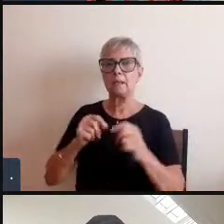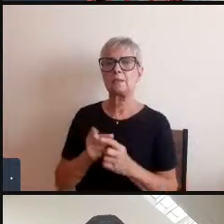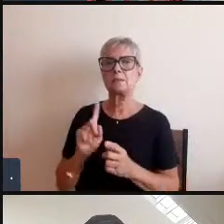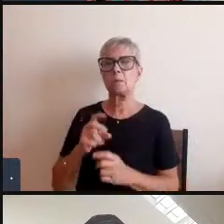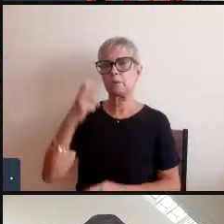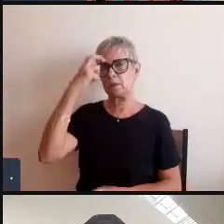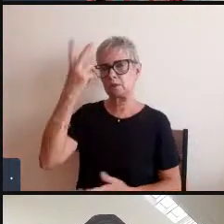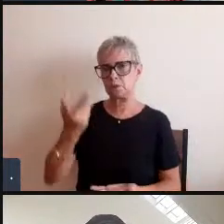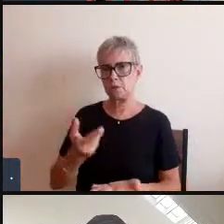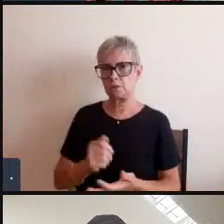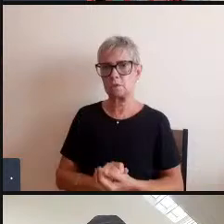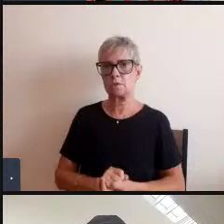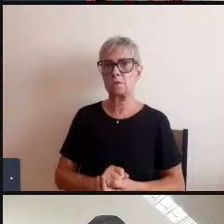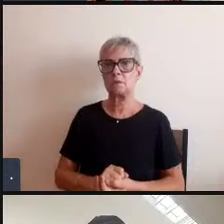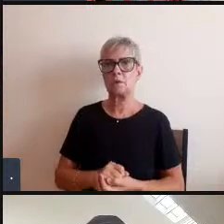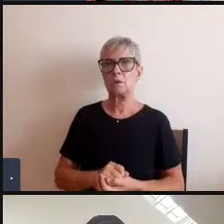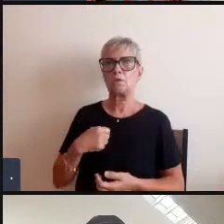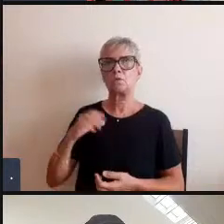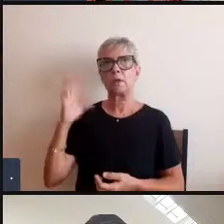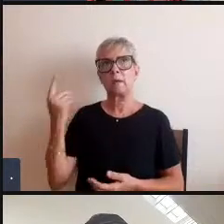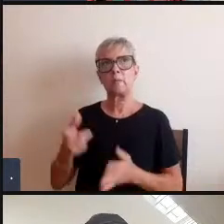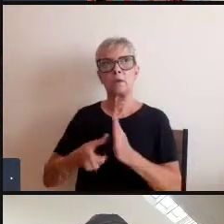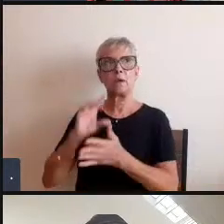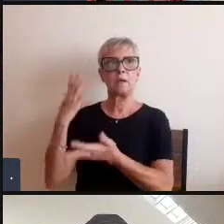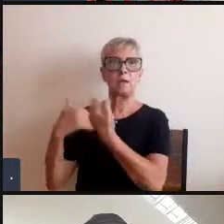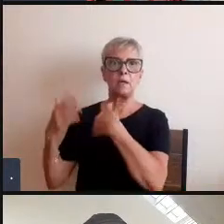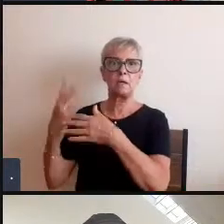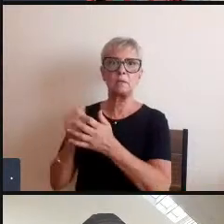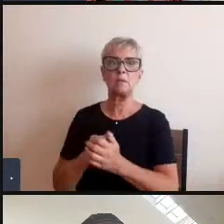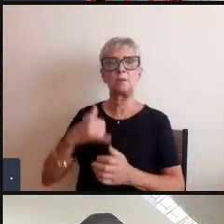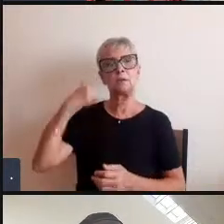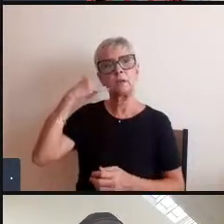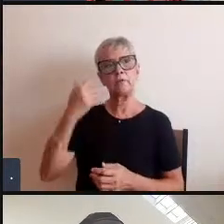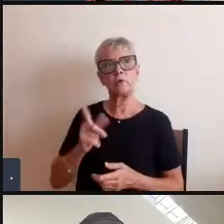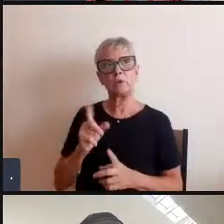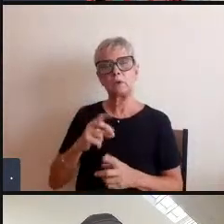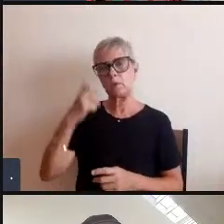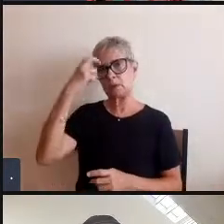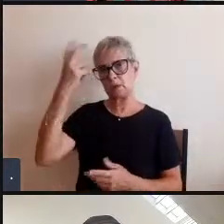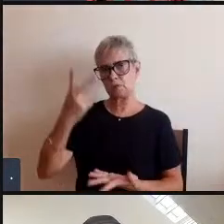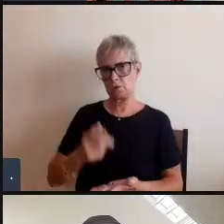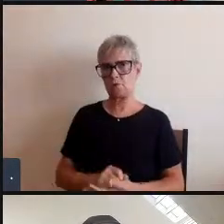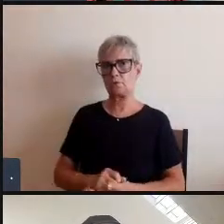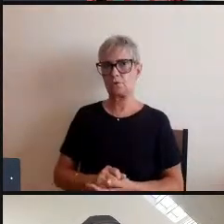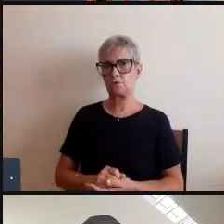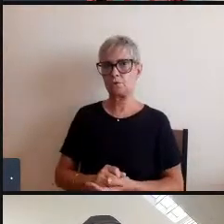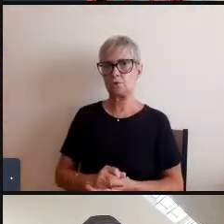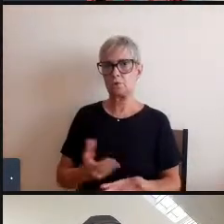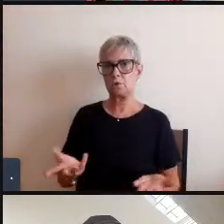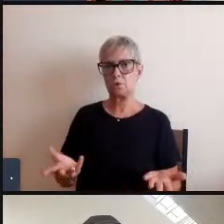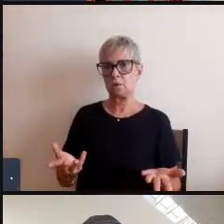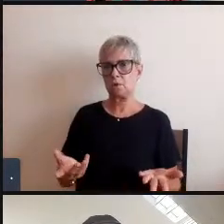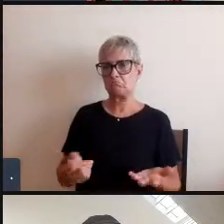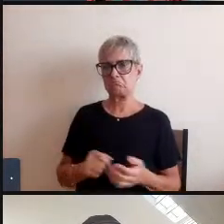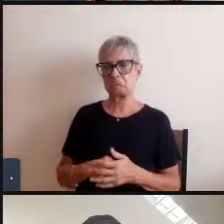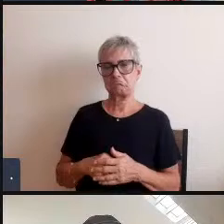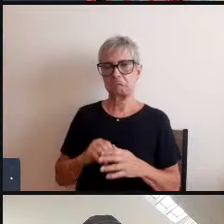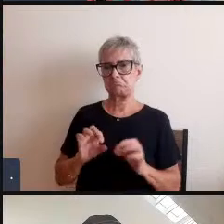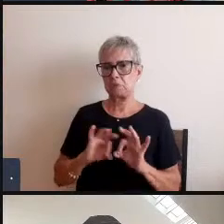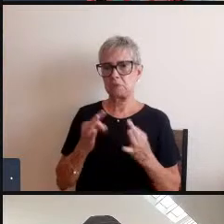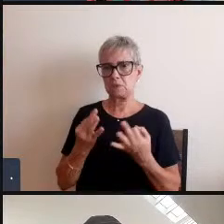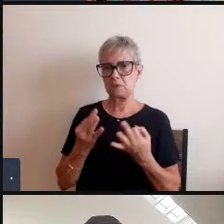lembro eu sou da época eu tinha um telefone que não era inteligente tocava enfim por aí vai